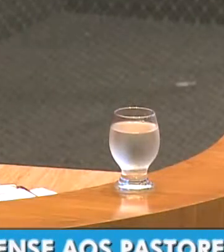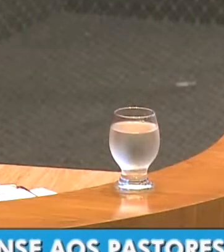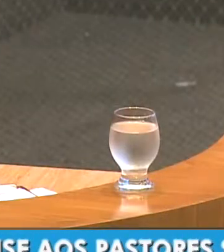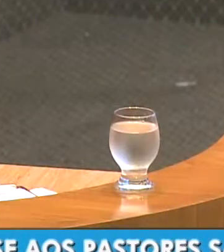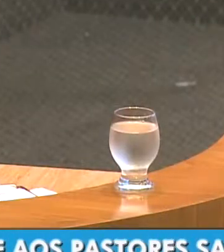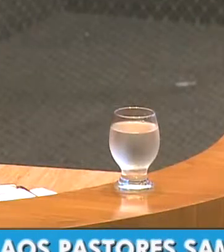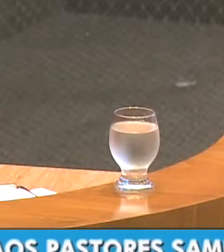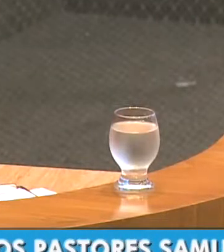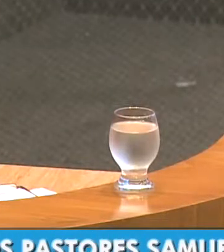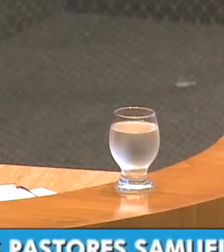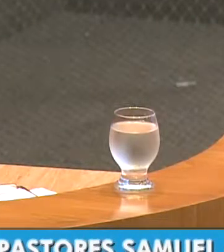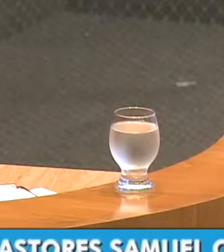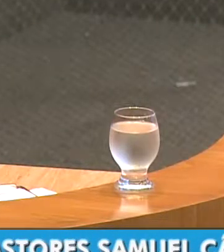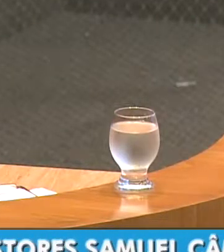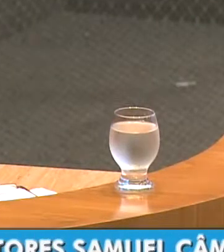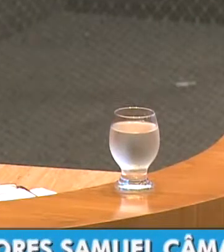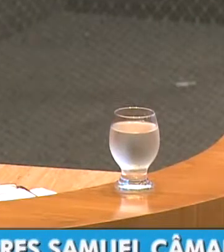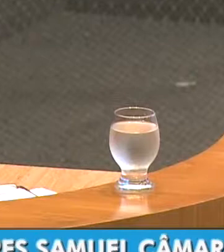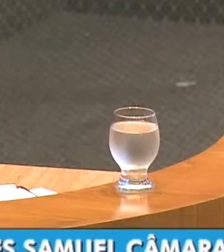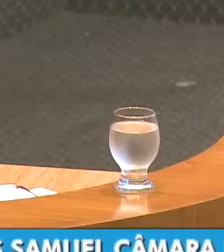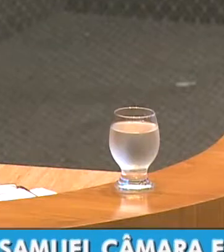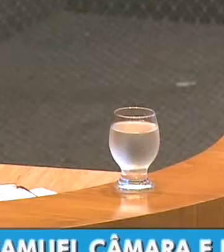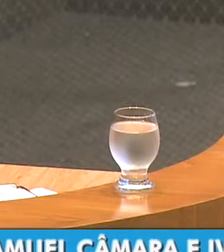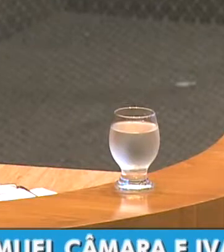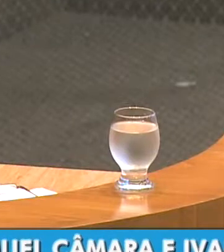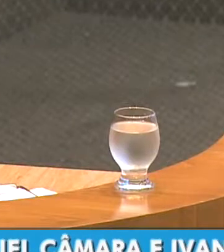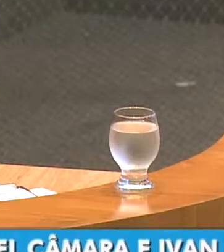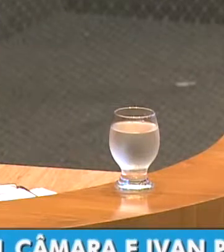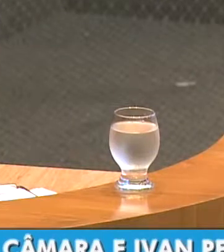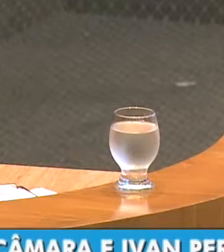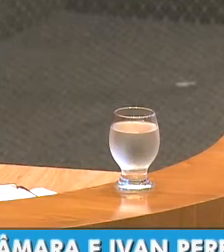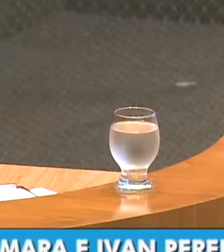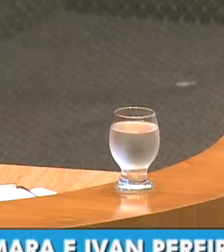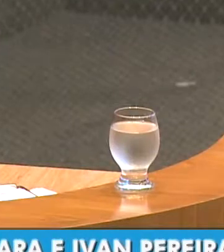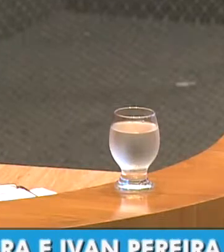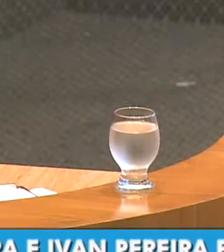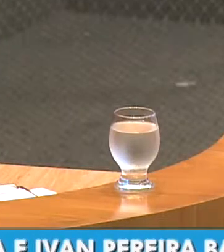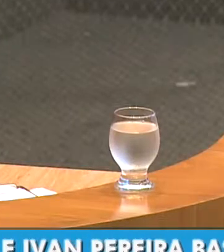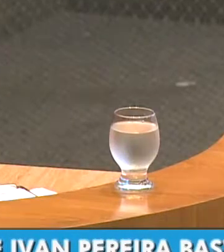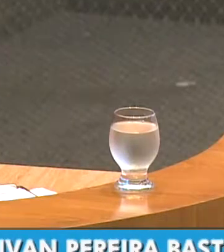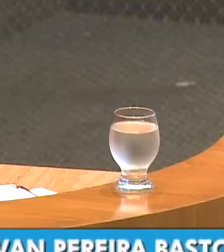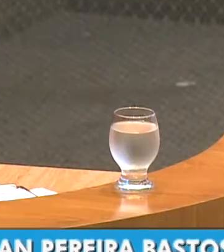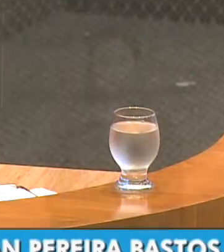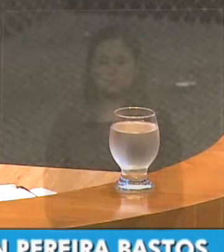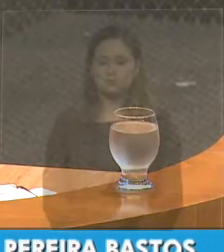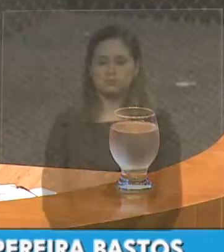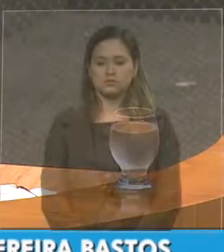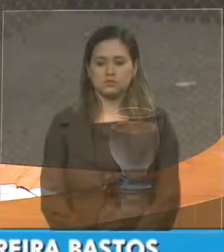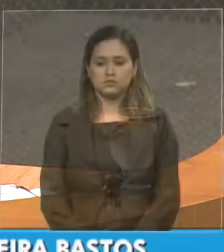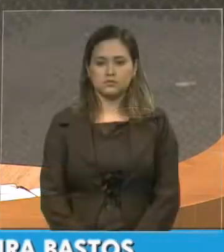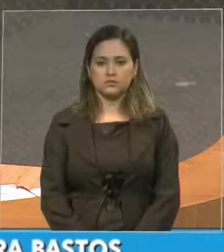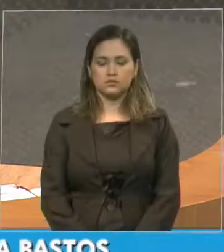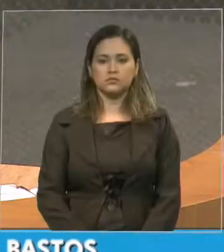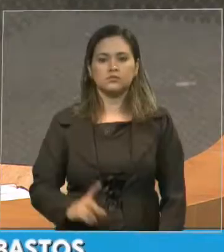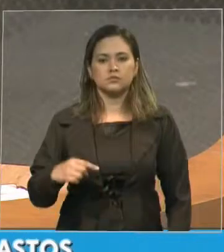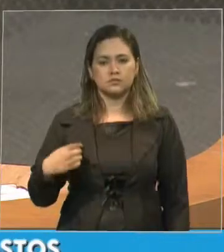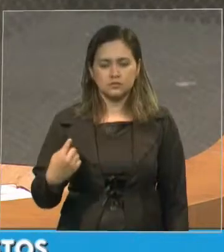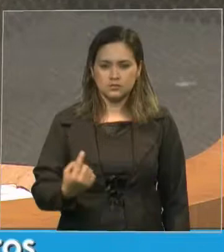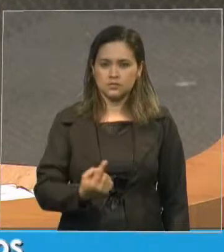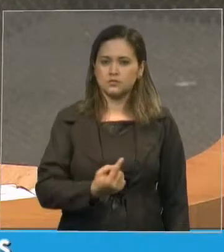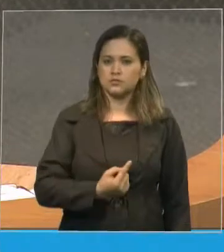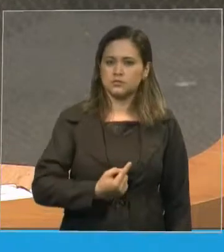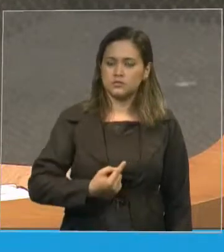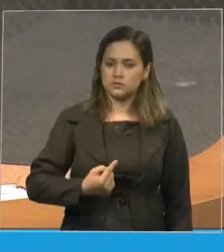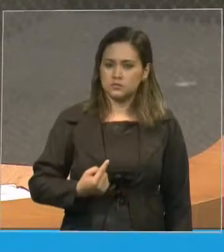Conte conosco, deputada Francisca. Que nós estamos aqui, de braços abertos, cumprindo a obra do Senhor.